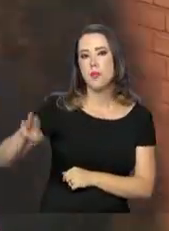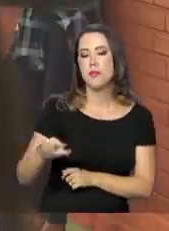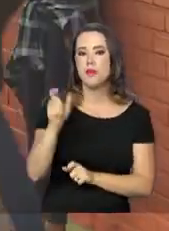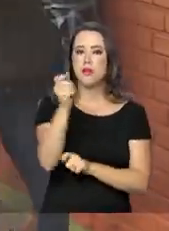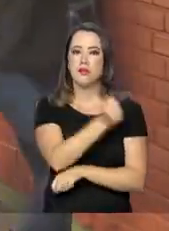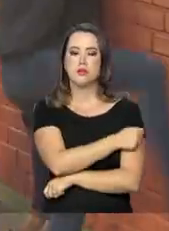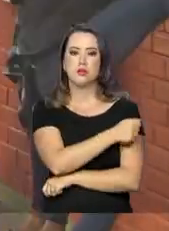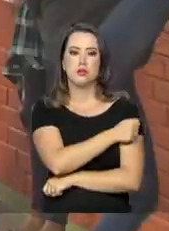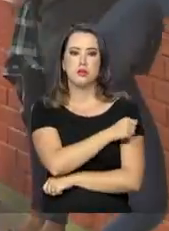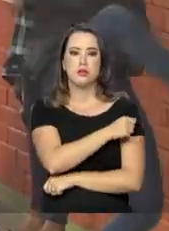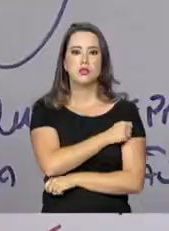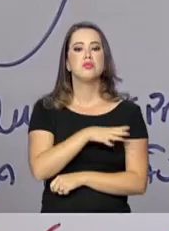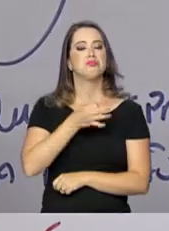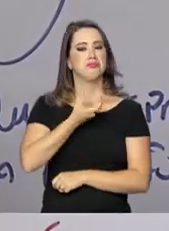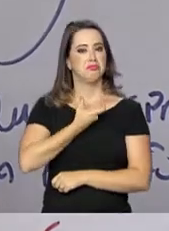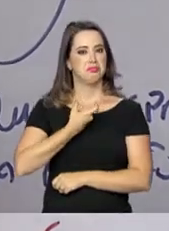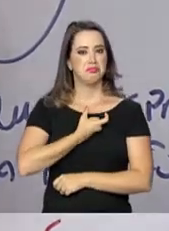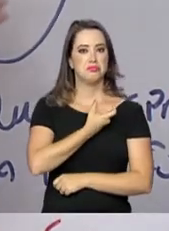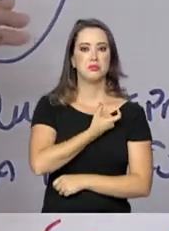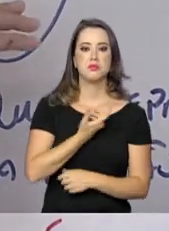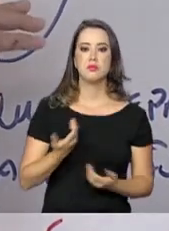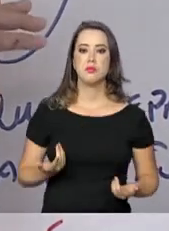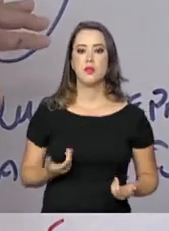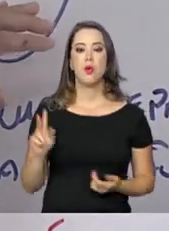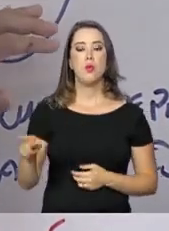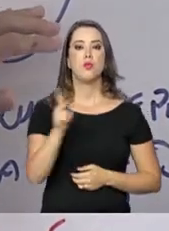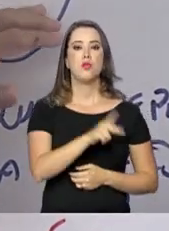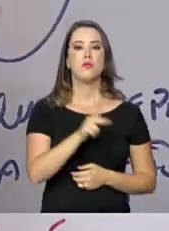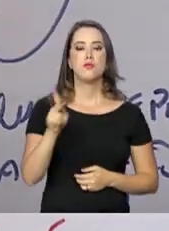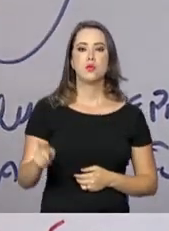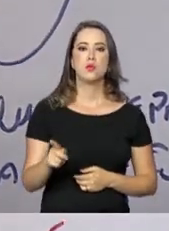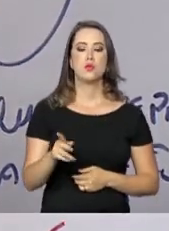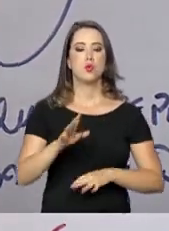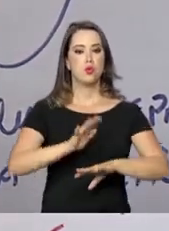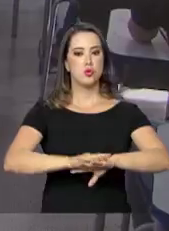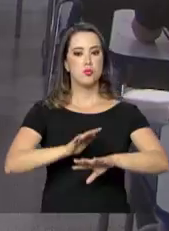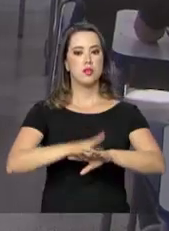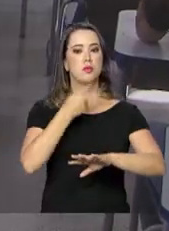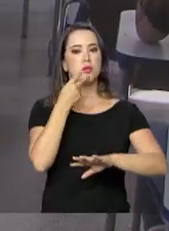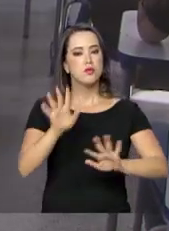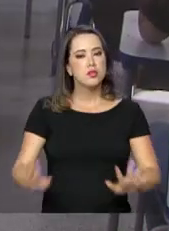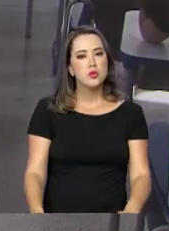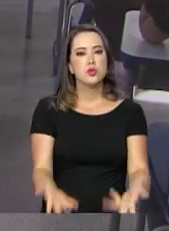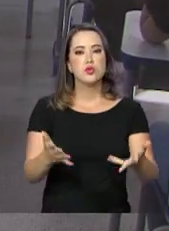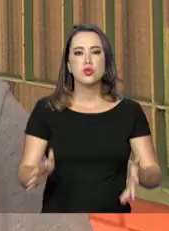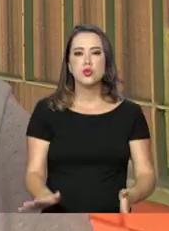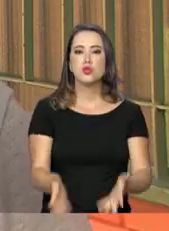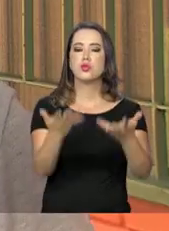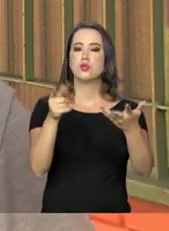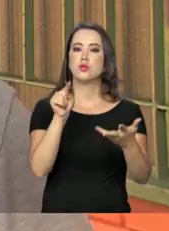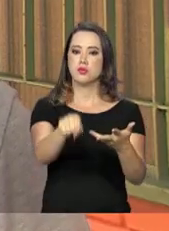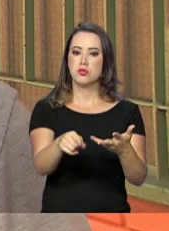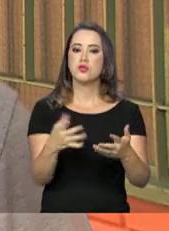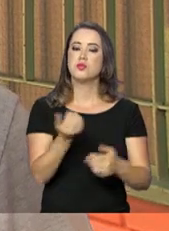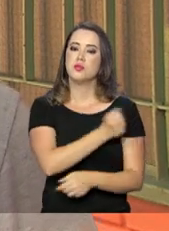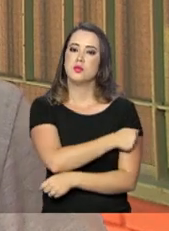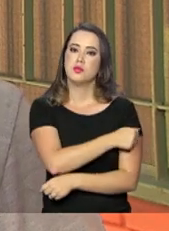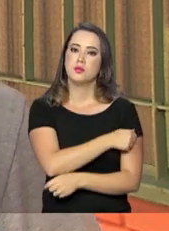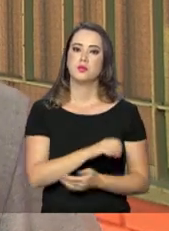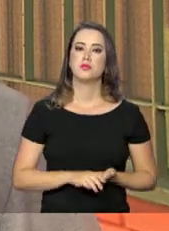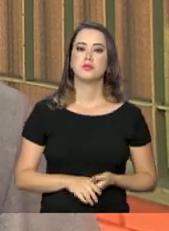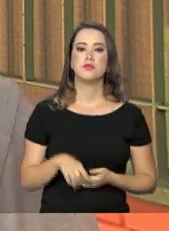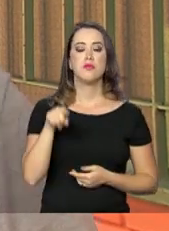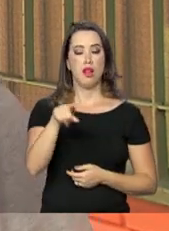vão disputar a medalha. Para o professor de matemática, o evento é um estímulo para os alunos. Acaba tendo um efeito